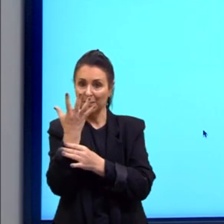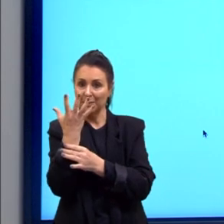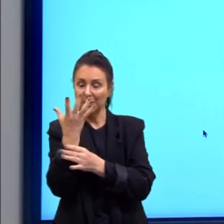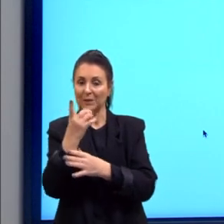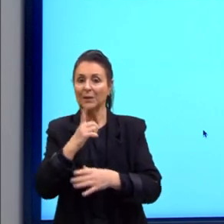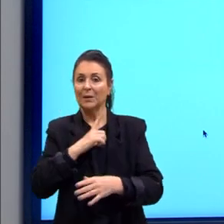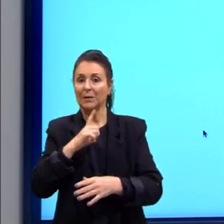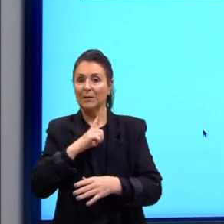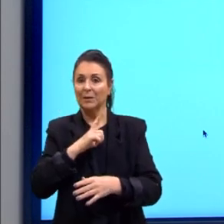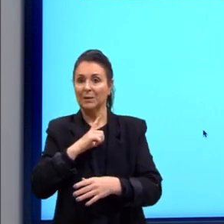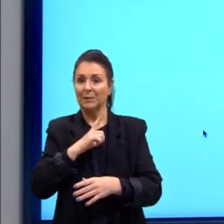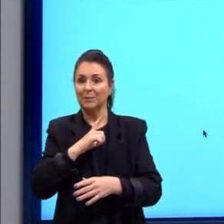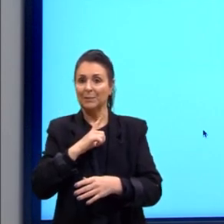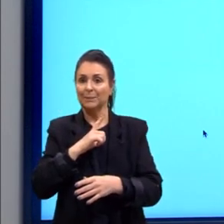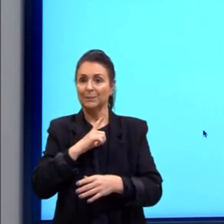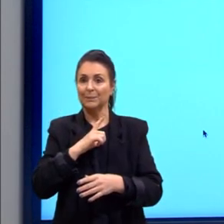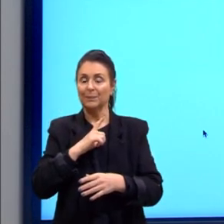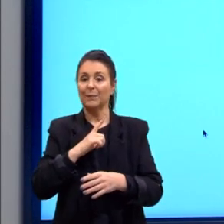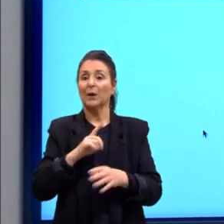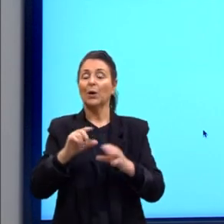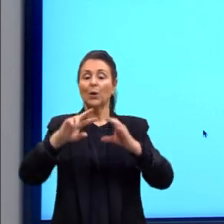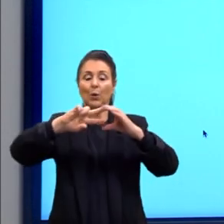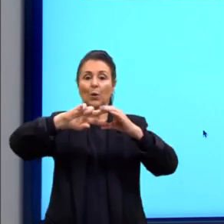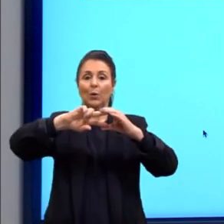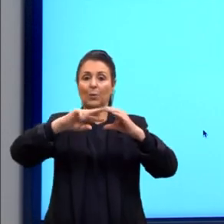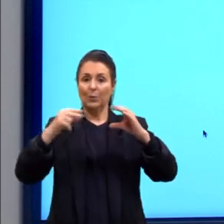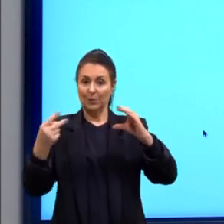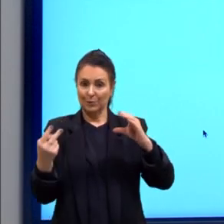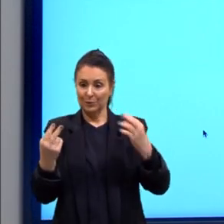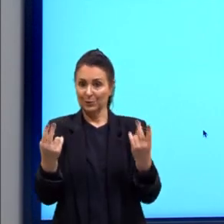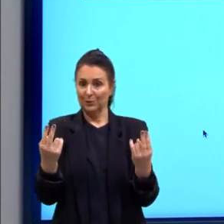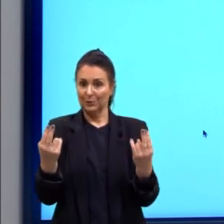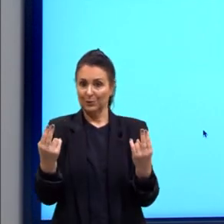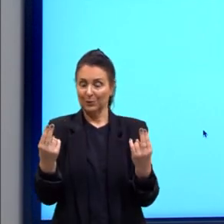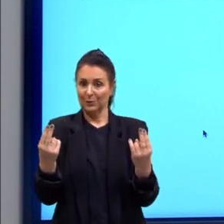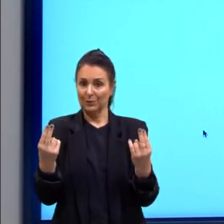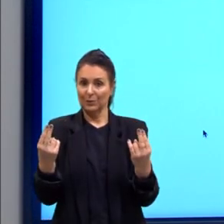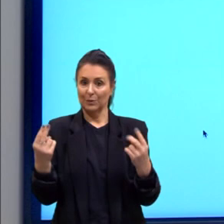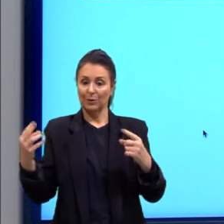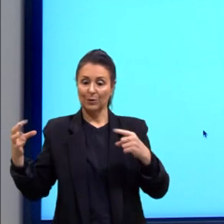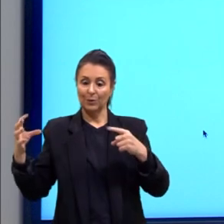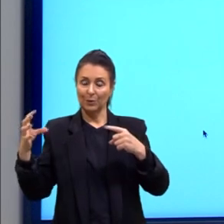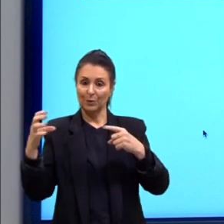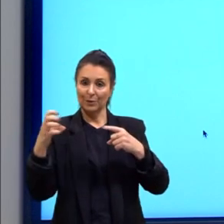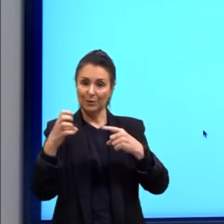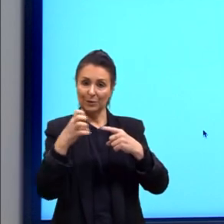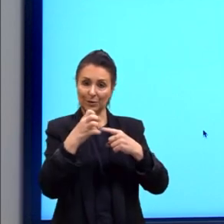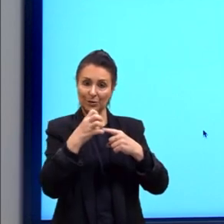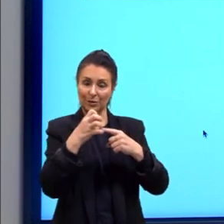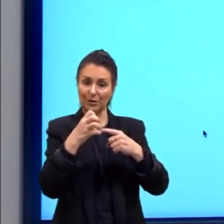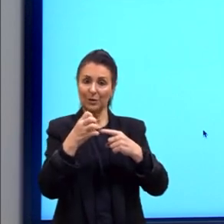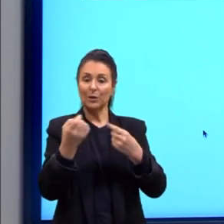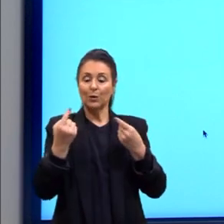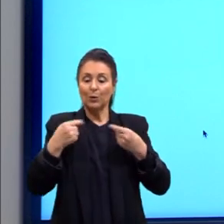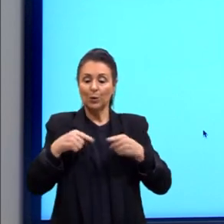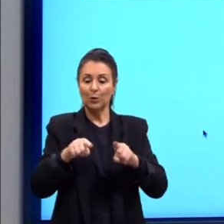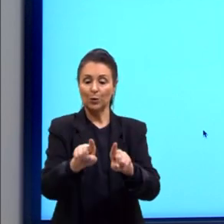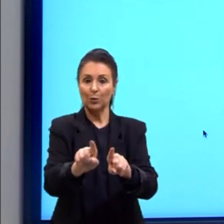um homozigoto, na verdade, dois homozigotos, um dominante e um recessivo,